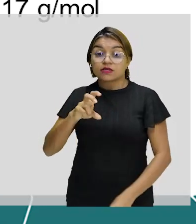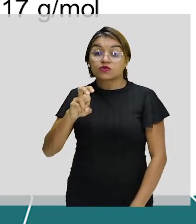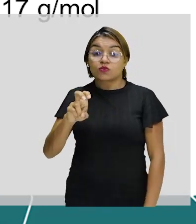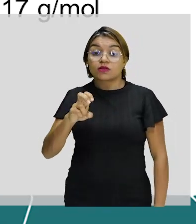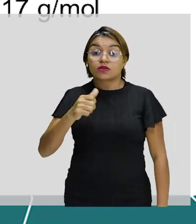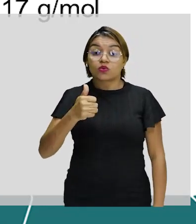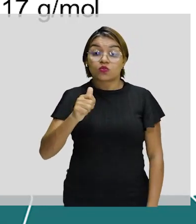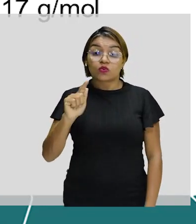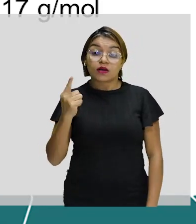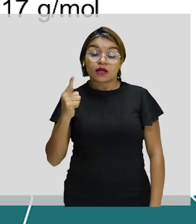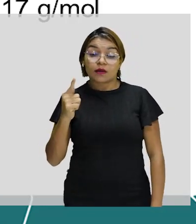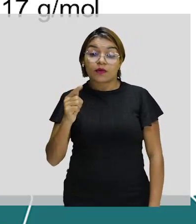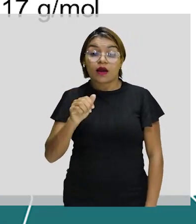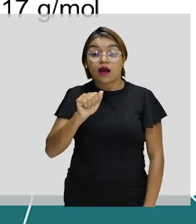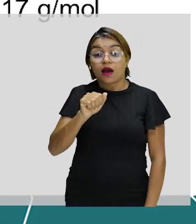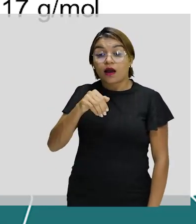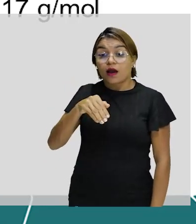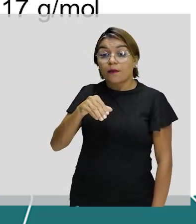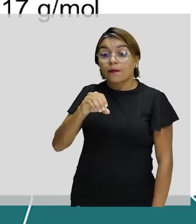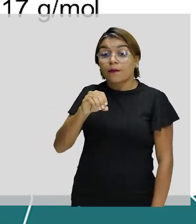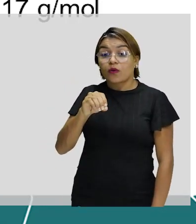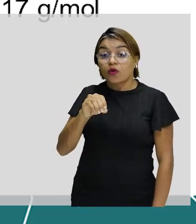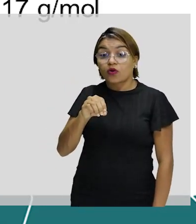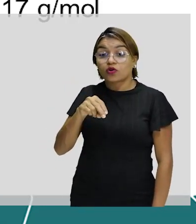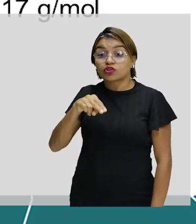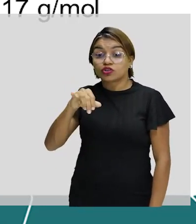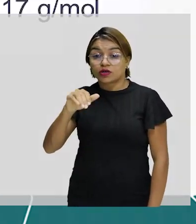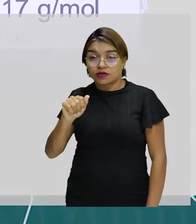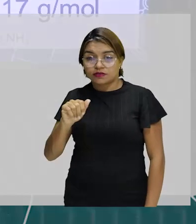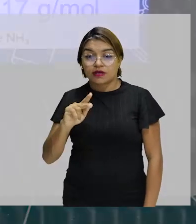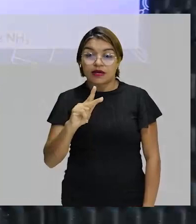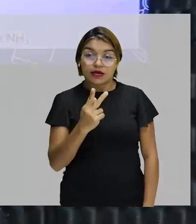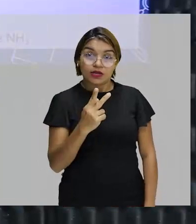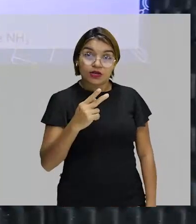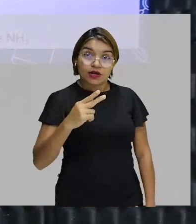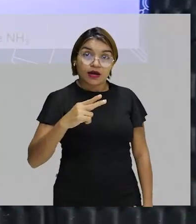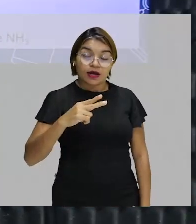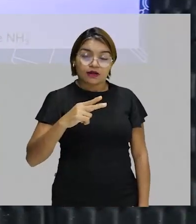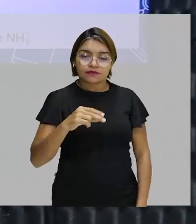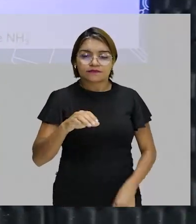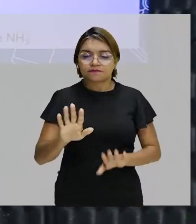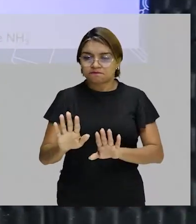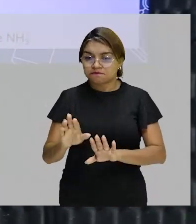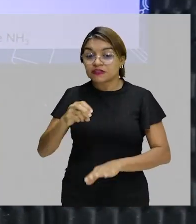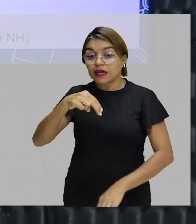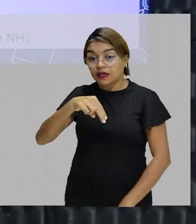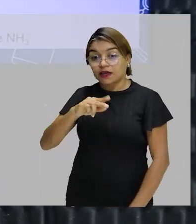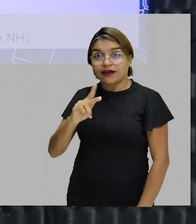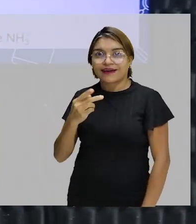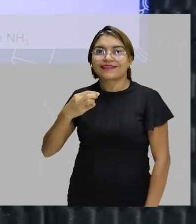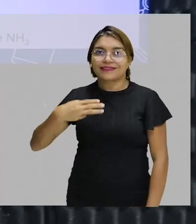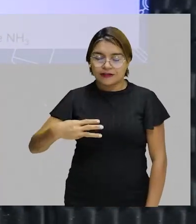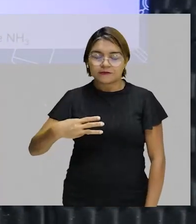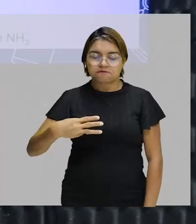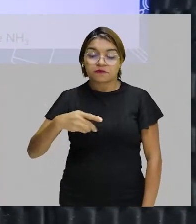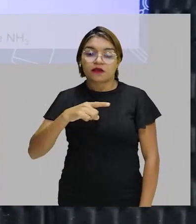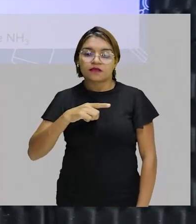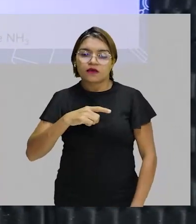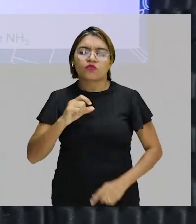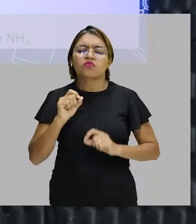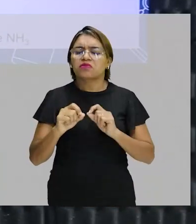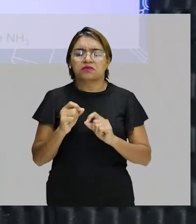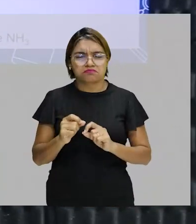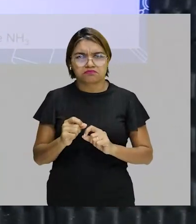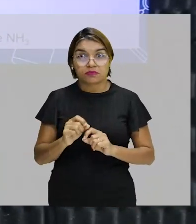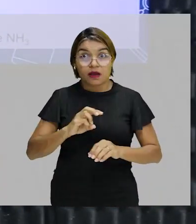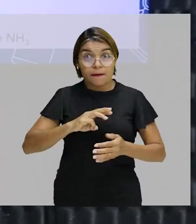de amônia, amônia em H3. Então, nós temos 51 gramas de amônia, certo? Sabendo